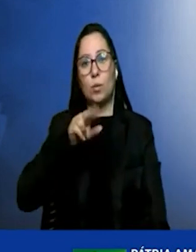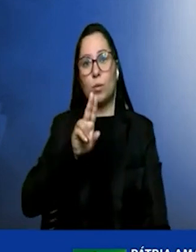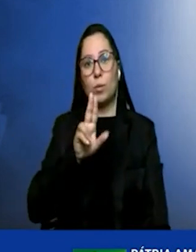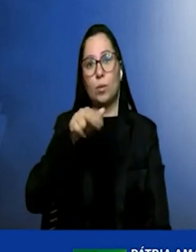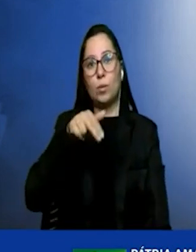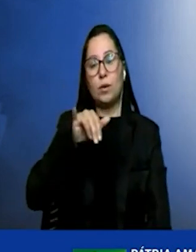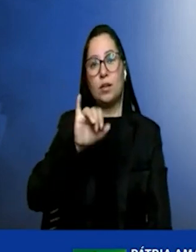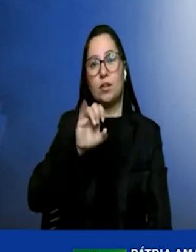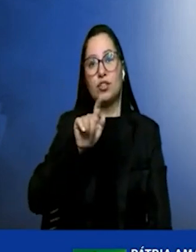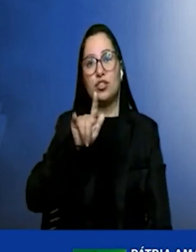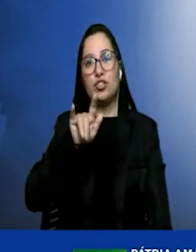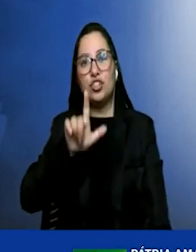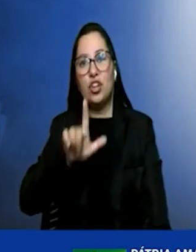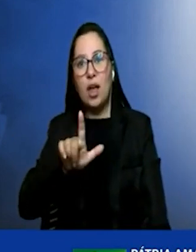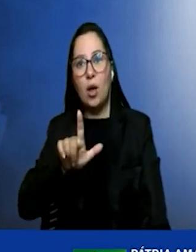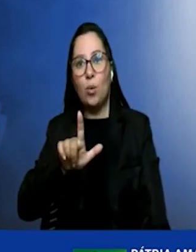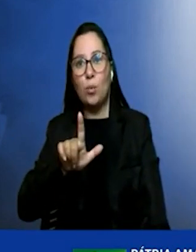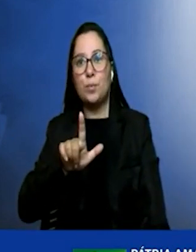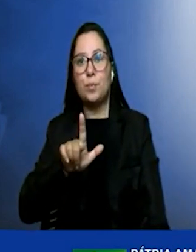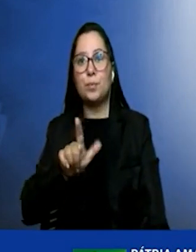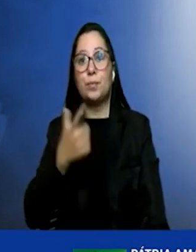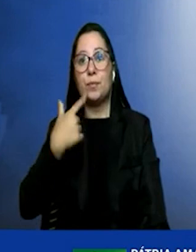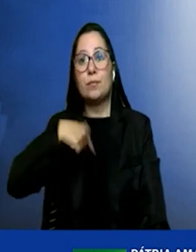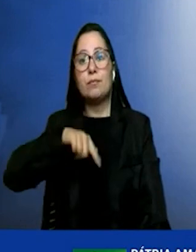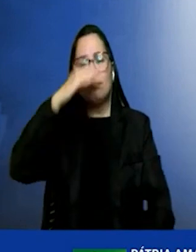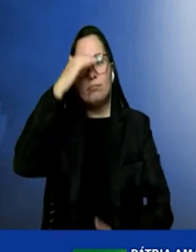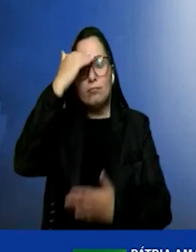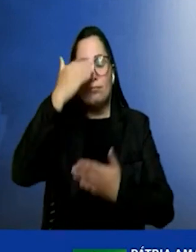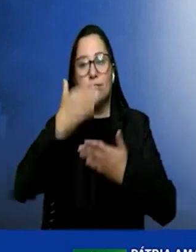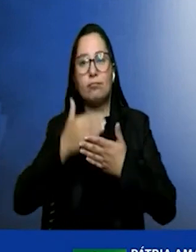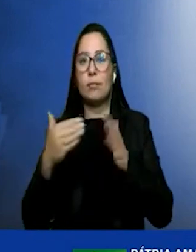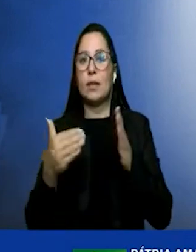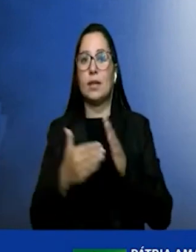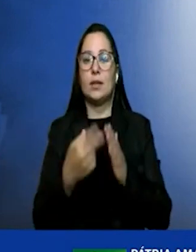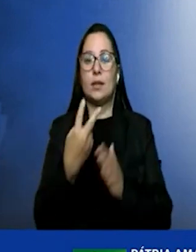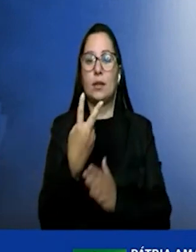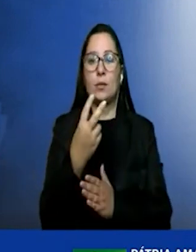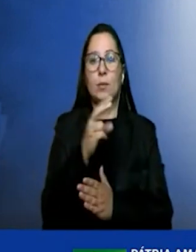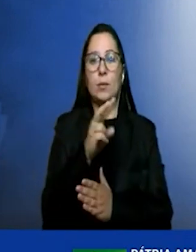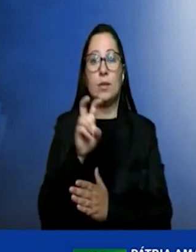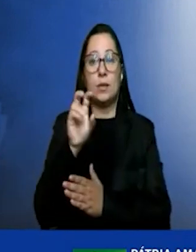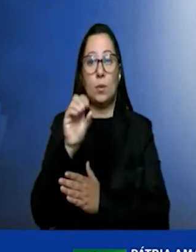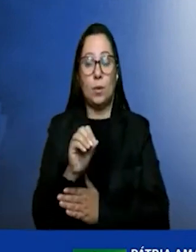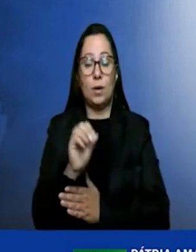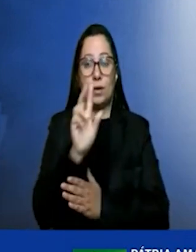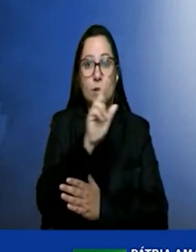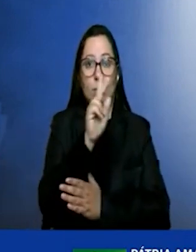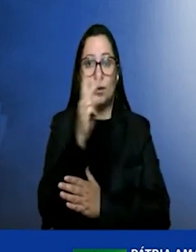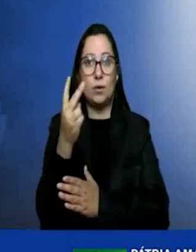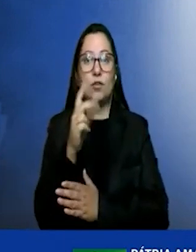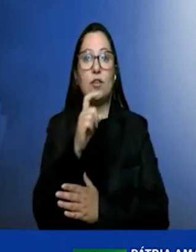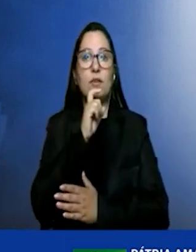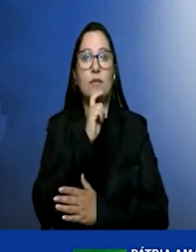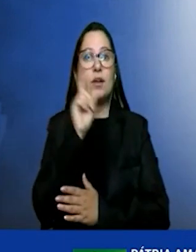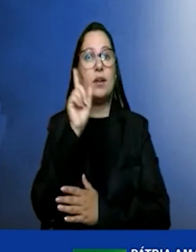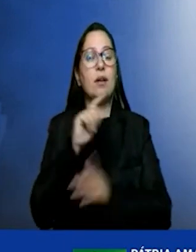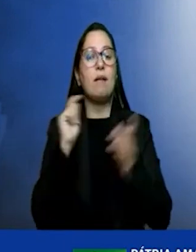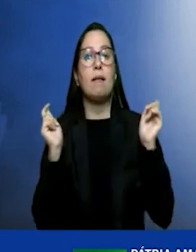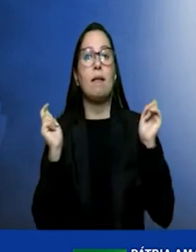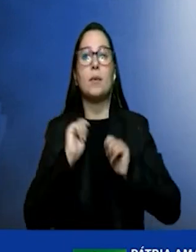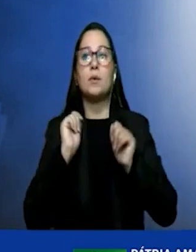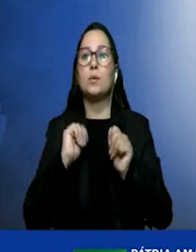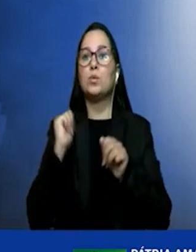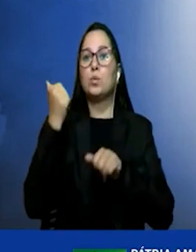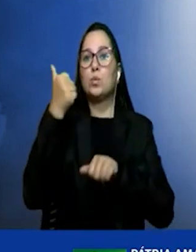Acreditamos que até 2050 o hidrogênio verde seja capaz de substituir